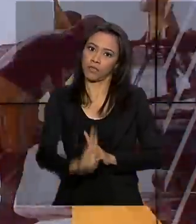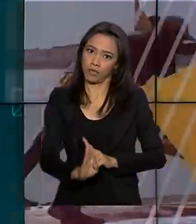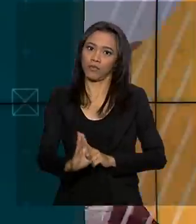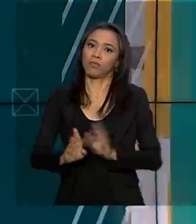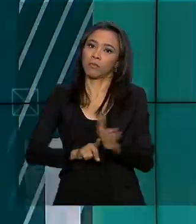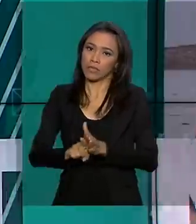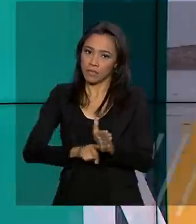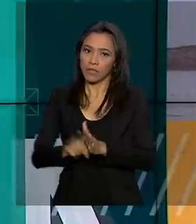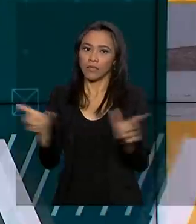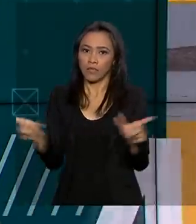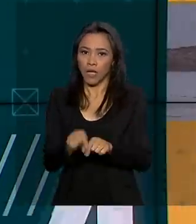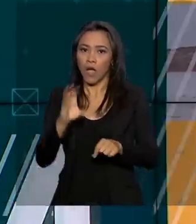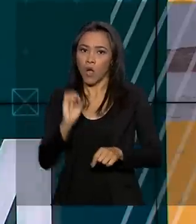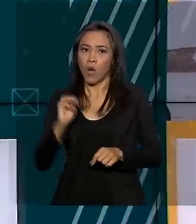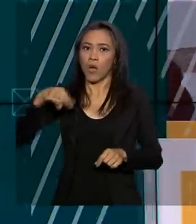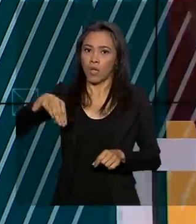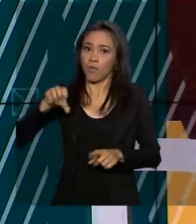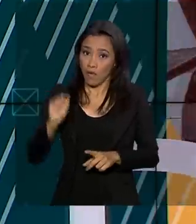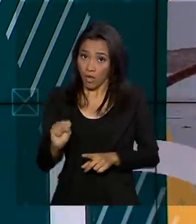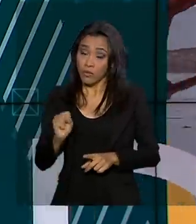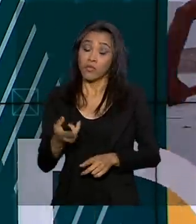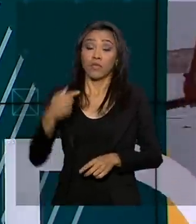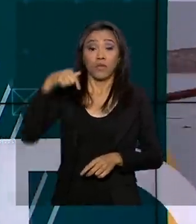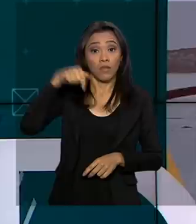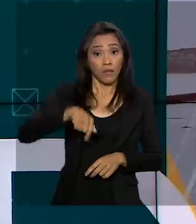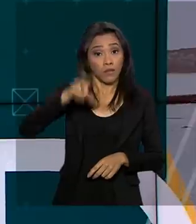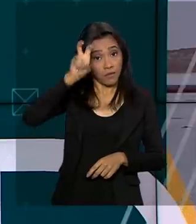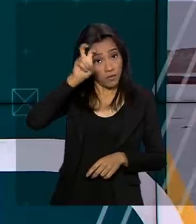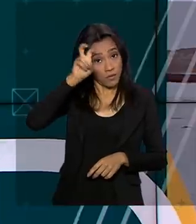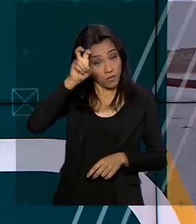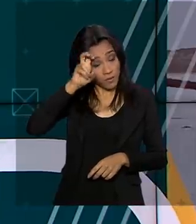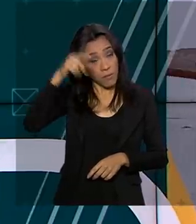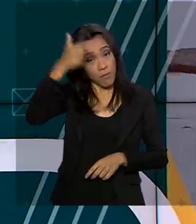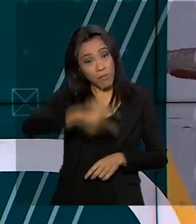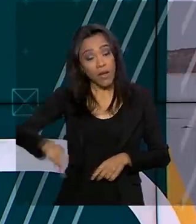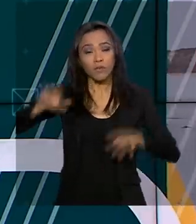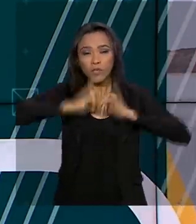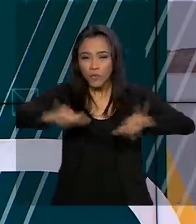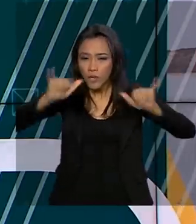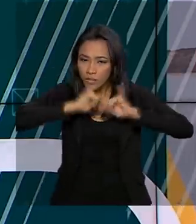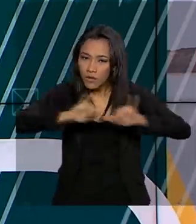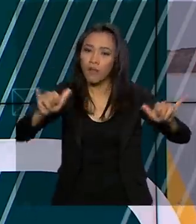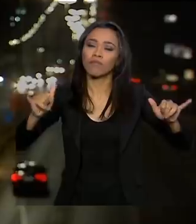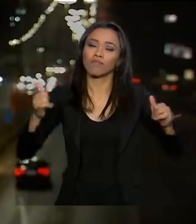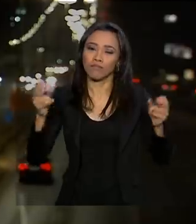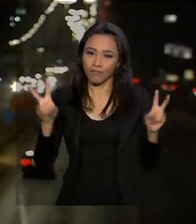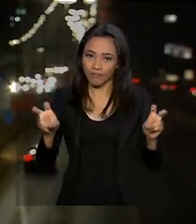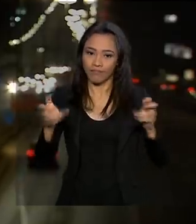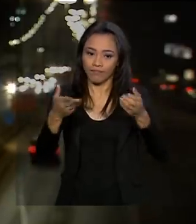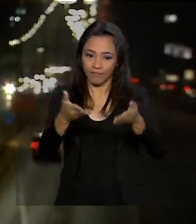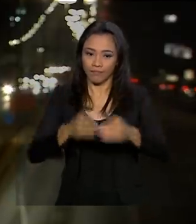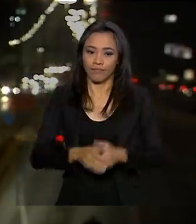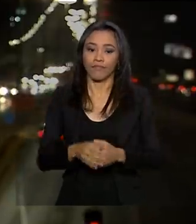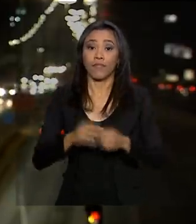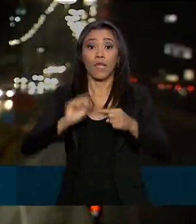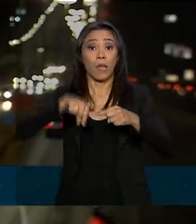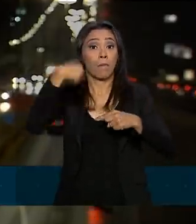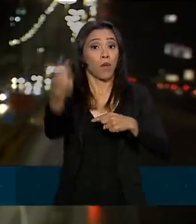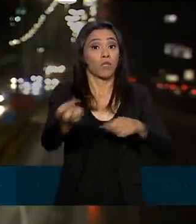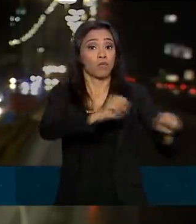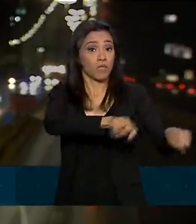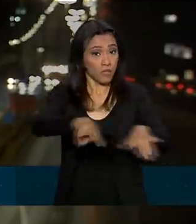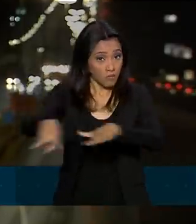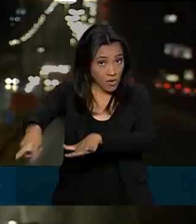Saúde. Nesta quinta-feira, o Ministério da Infraestrutura lançou mais uma campanha nacional de trânsito. Na próxima semana, a mobilização